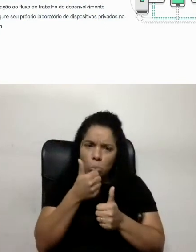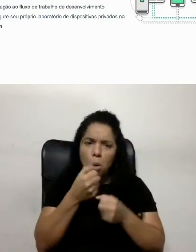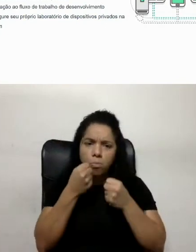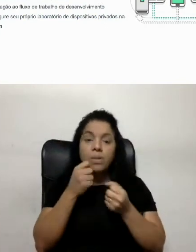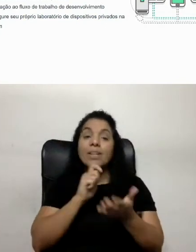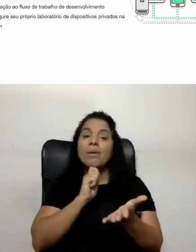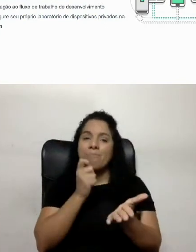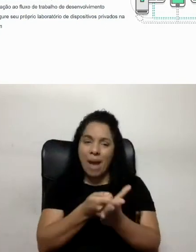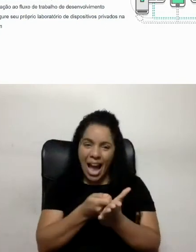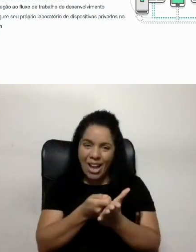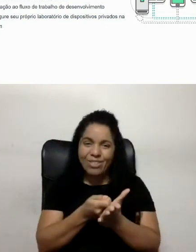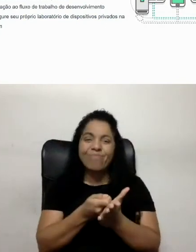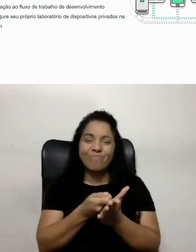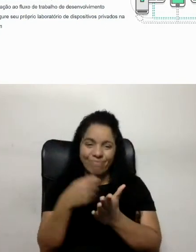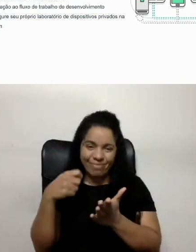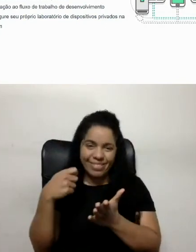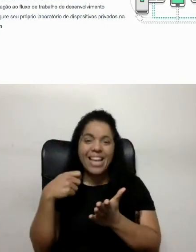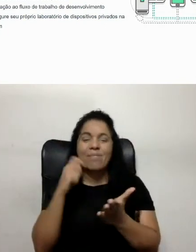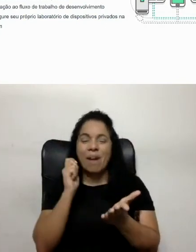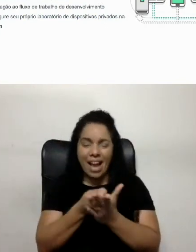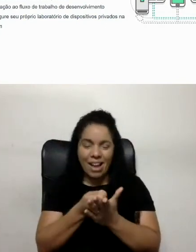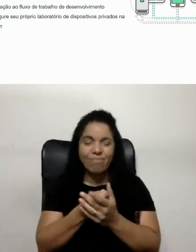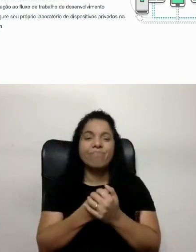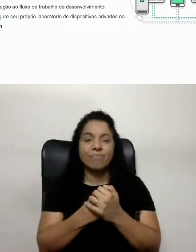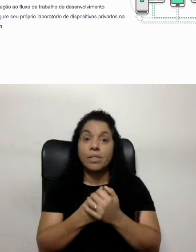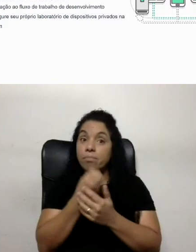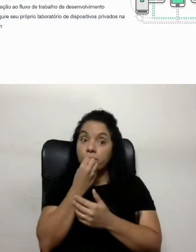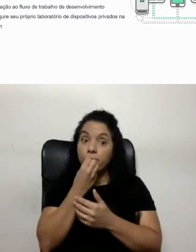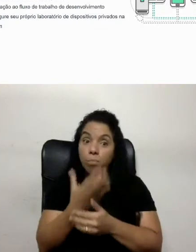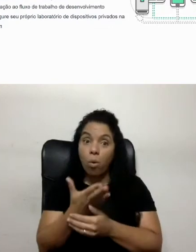pago, infelizmente ele é pago, mas ele é muito bom.